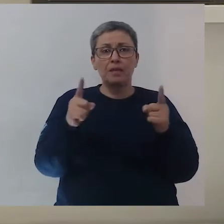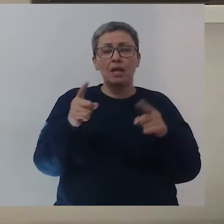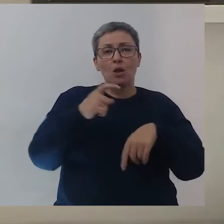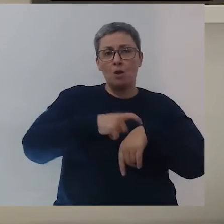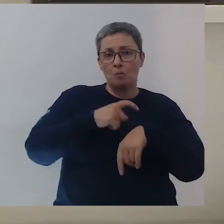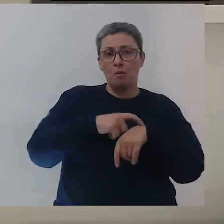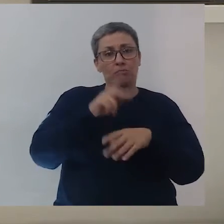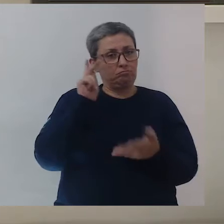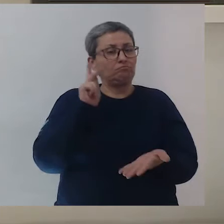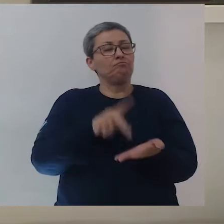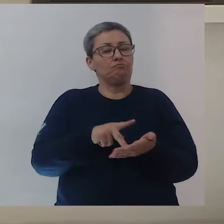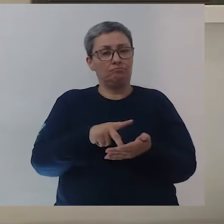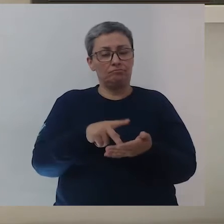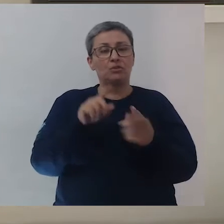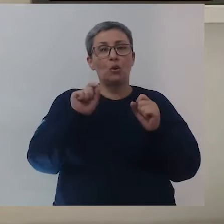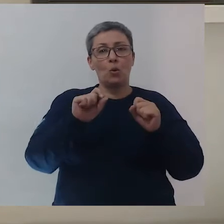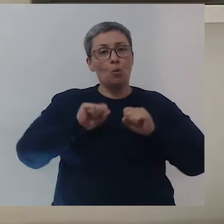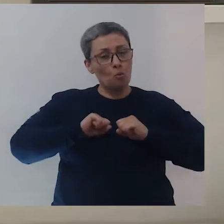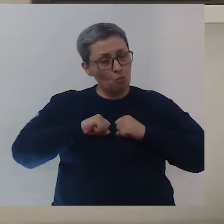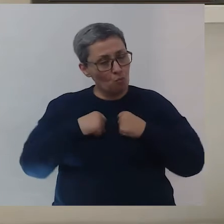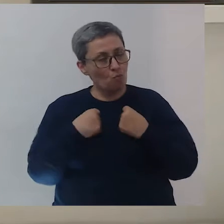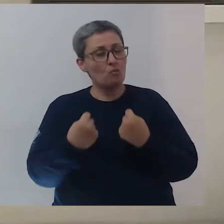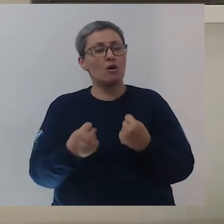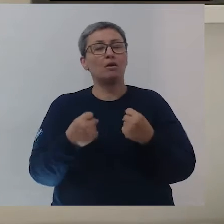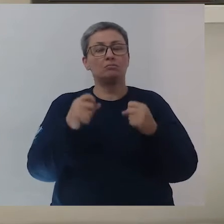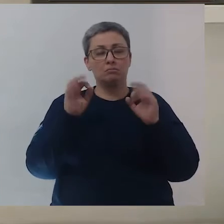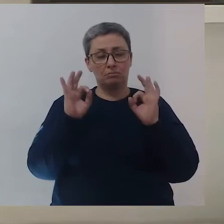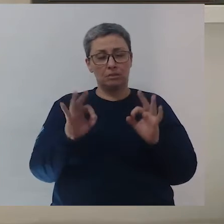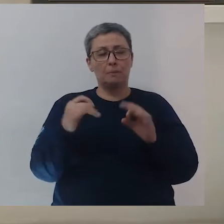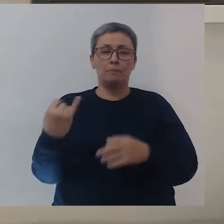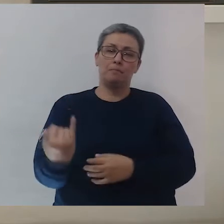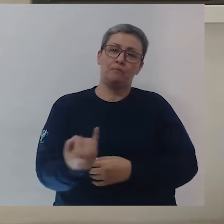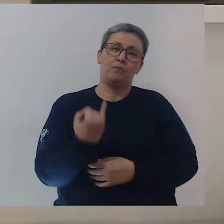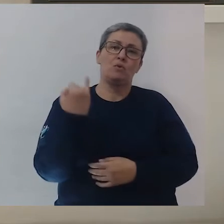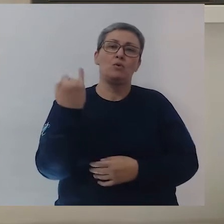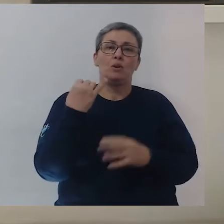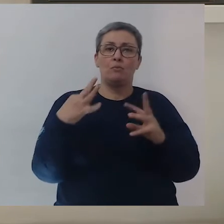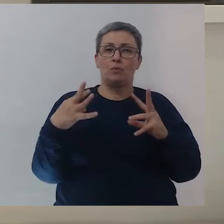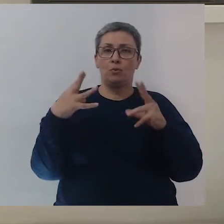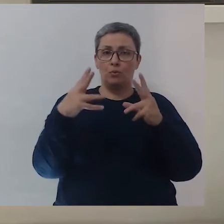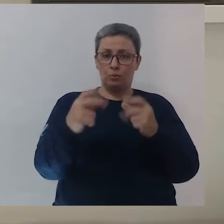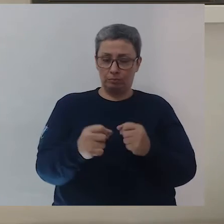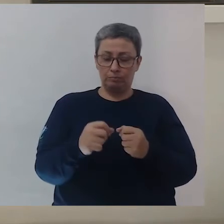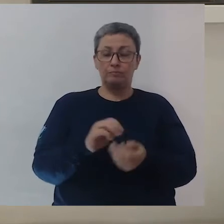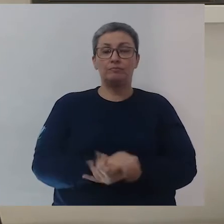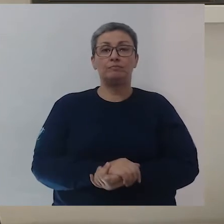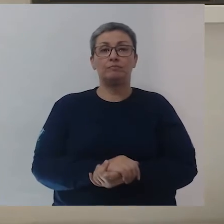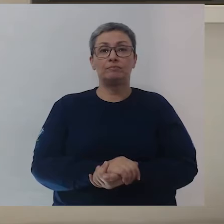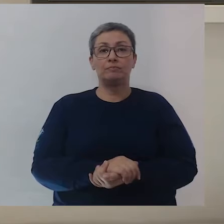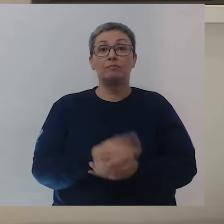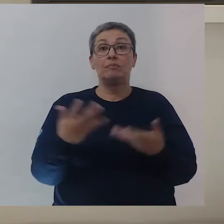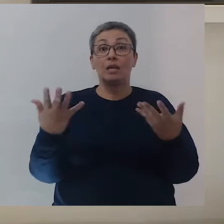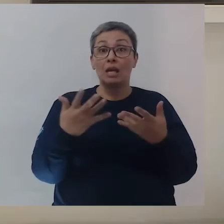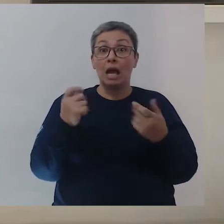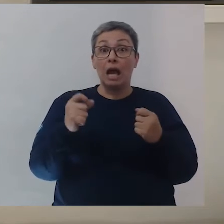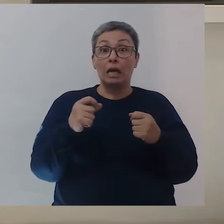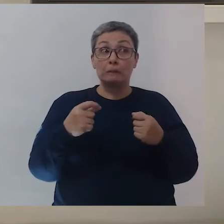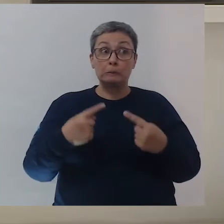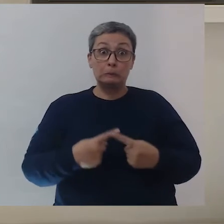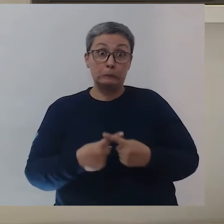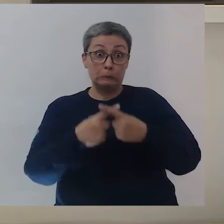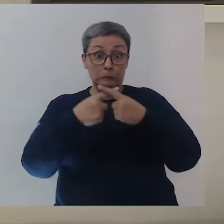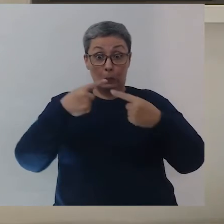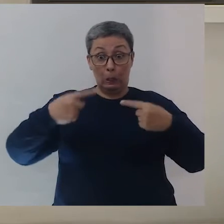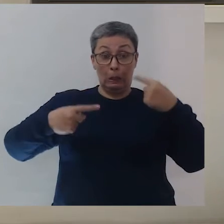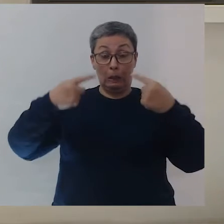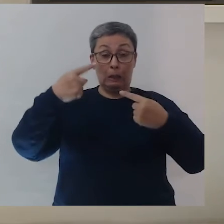Agora, uma coisa é verdade, né? O esforço é sempre fundamental para todo mundo, para todos. A concorrência, como